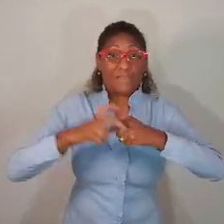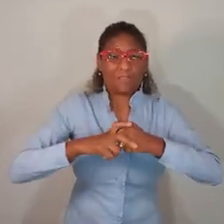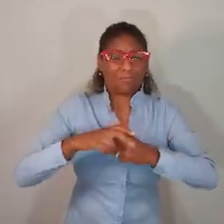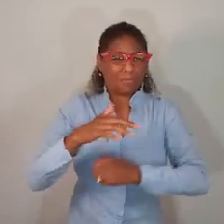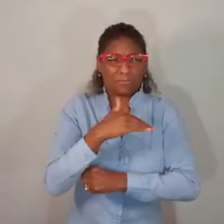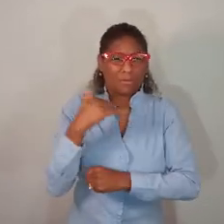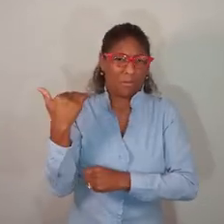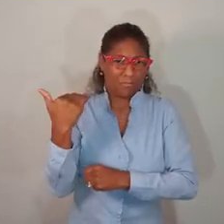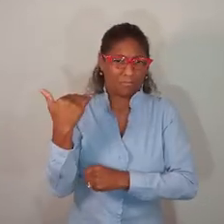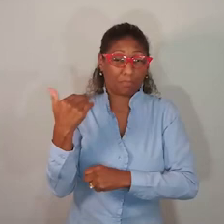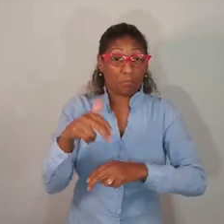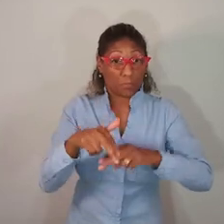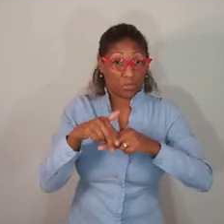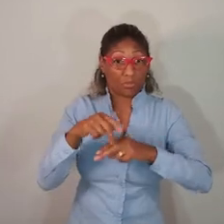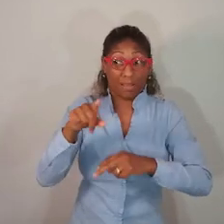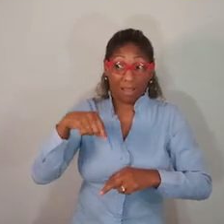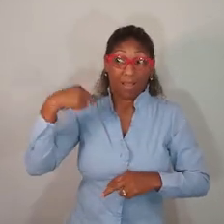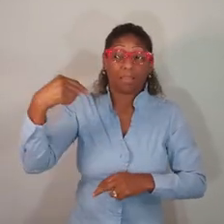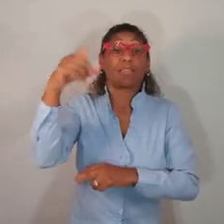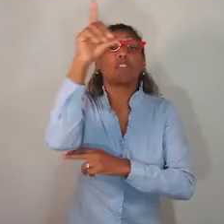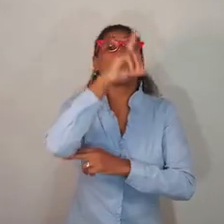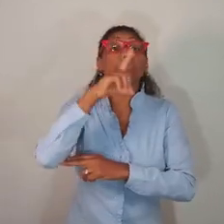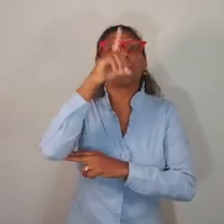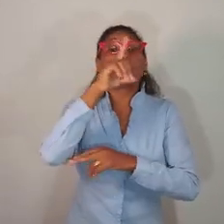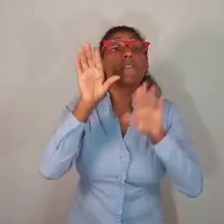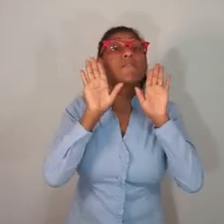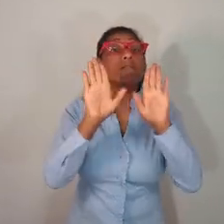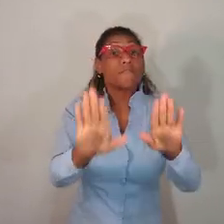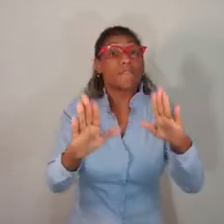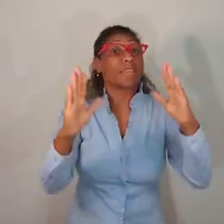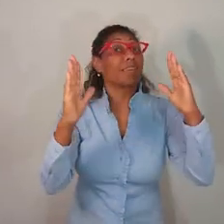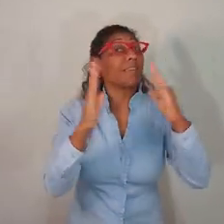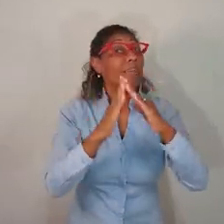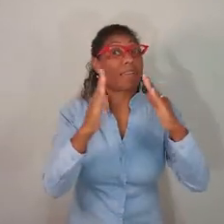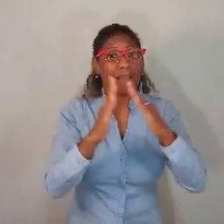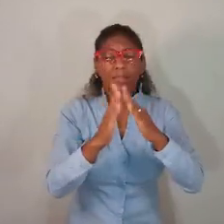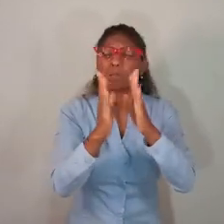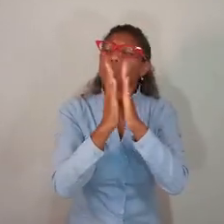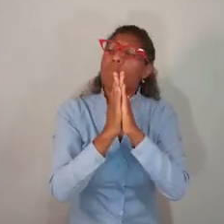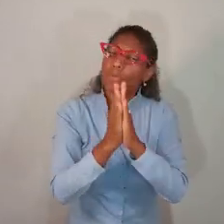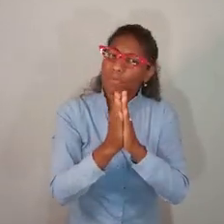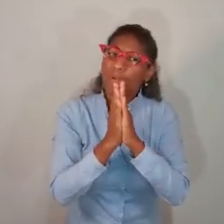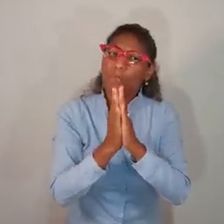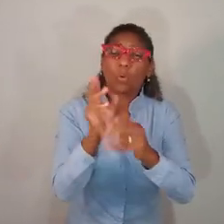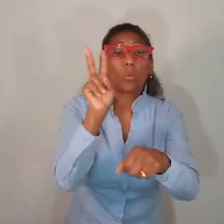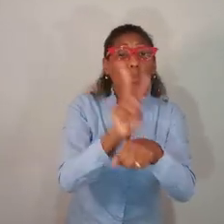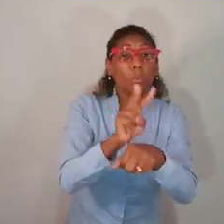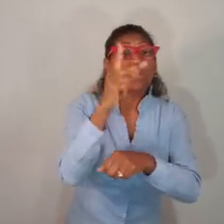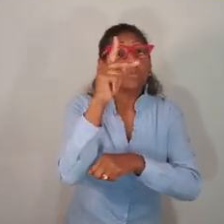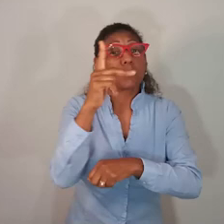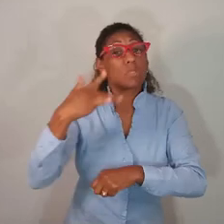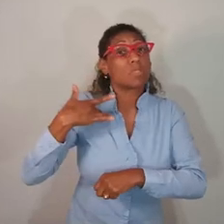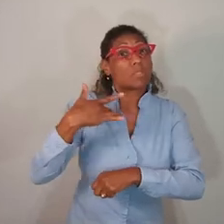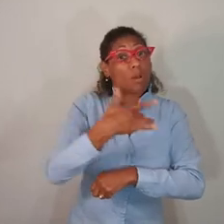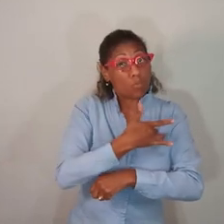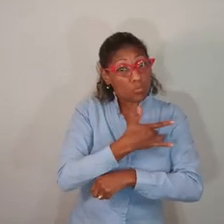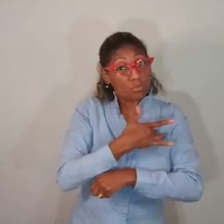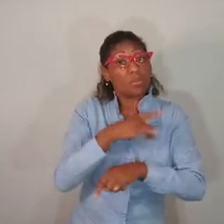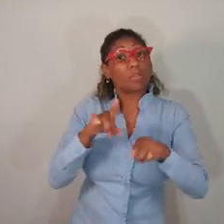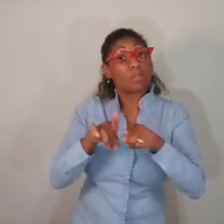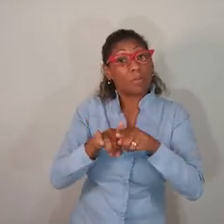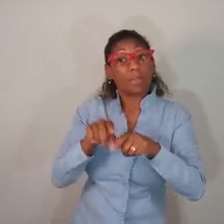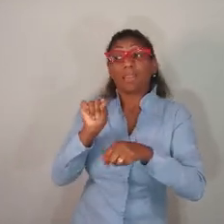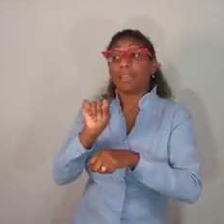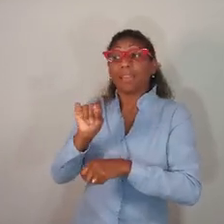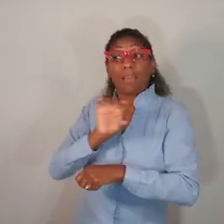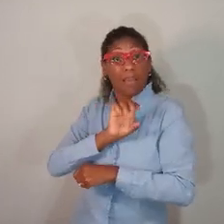trajetória mortal do vírus. Por isso, até o próximo domingo, fique em casa o maior tempo possível. Cuide da sua